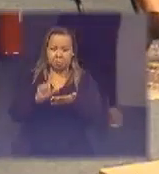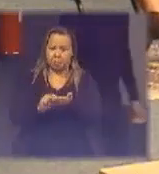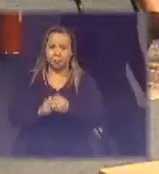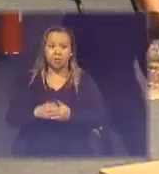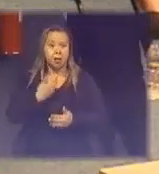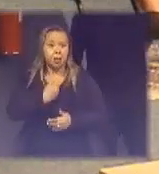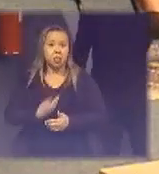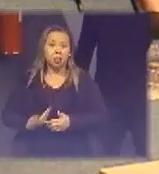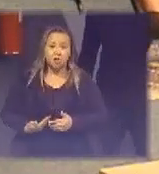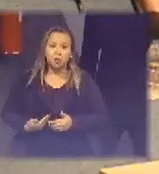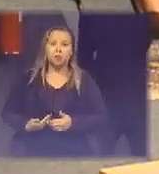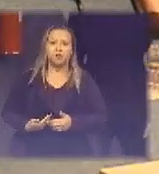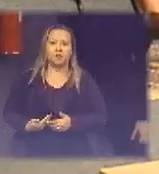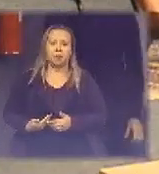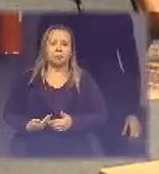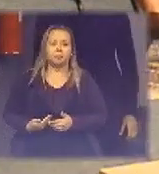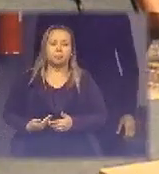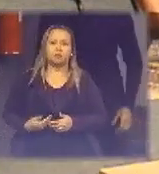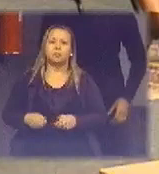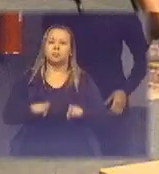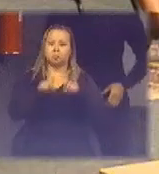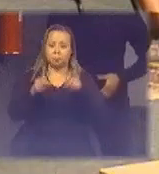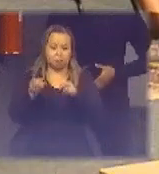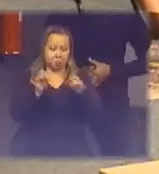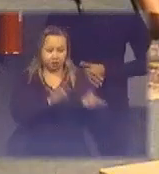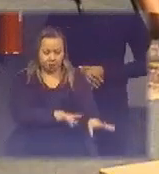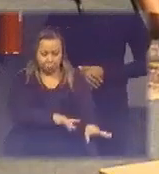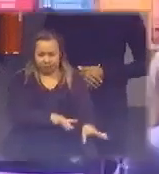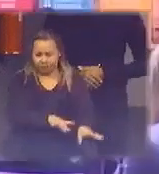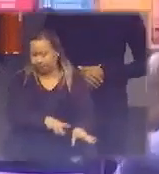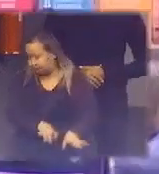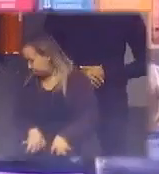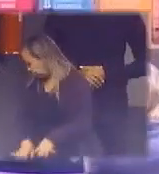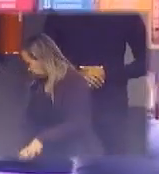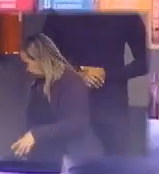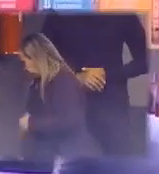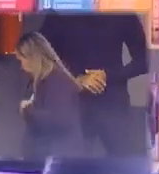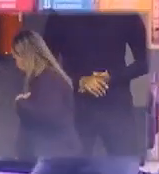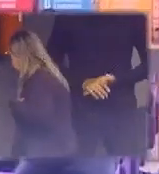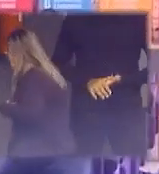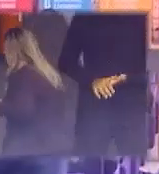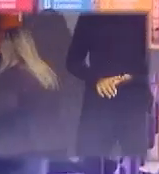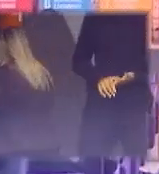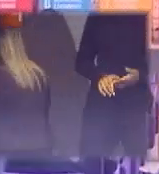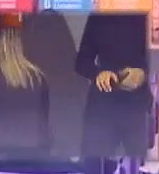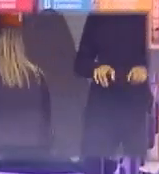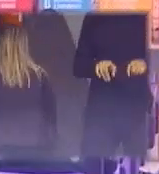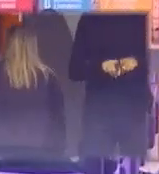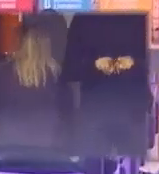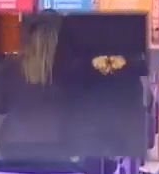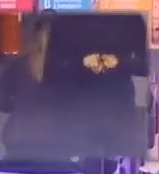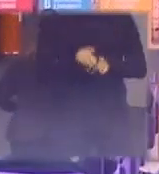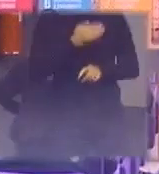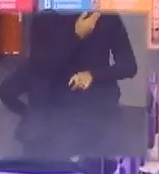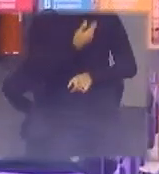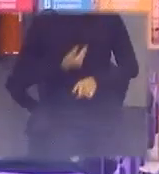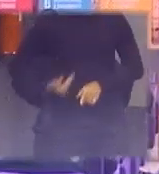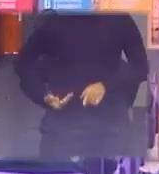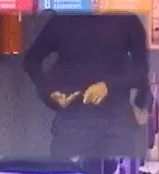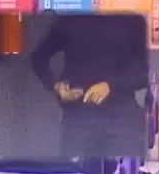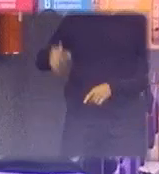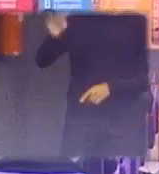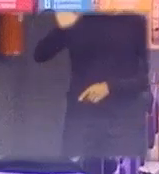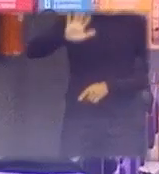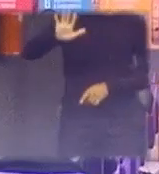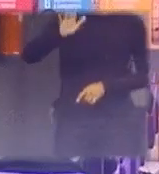todo o desfazimento de computadores do governo federal a informação que a gente tem que 30